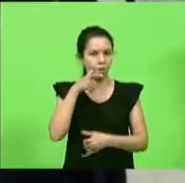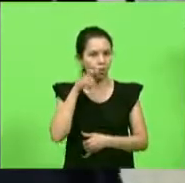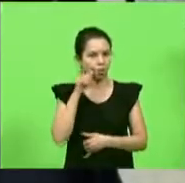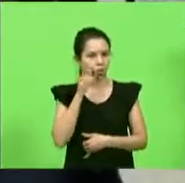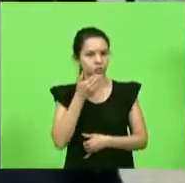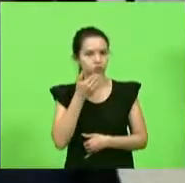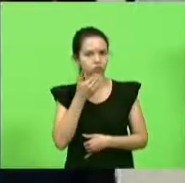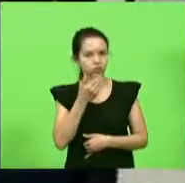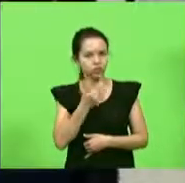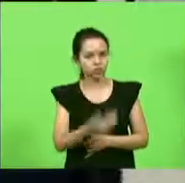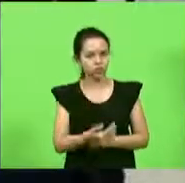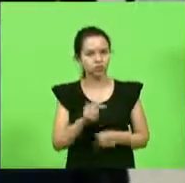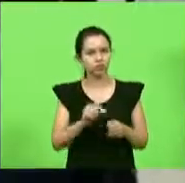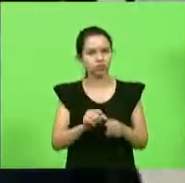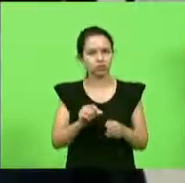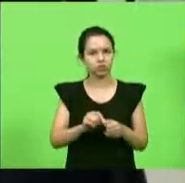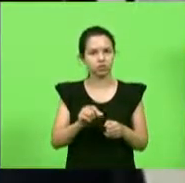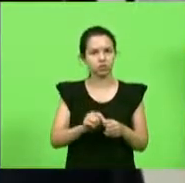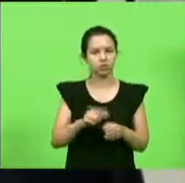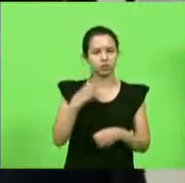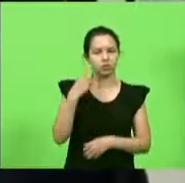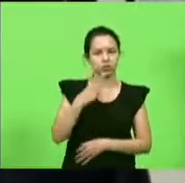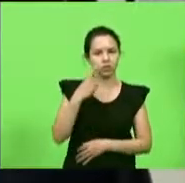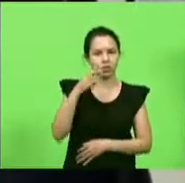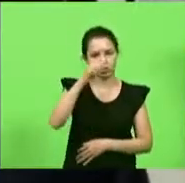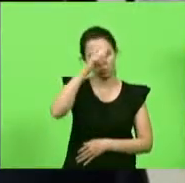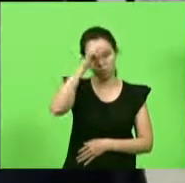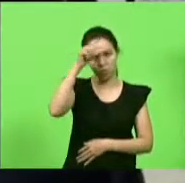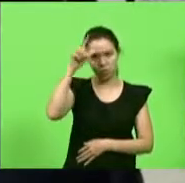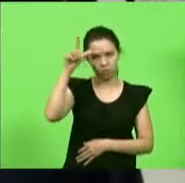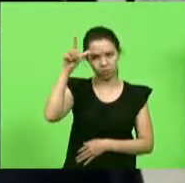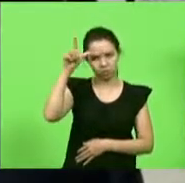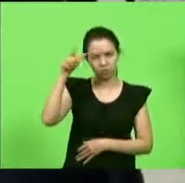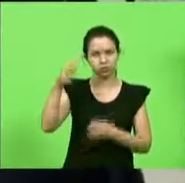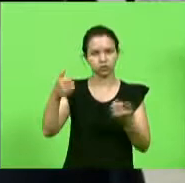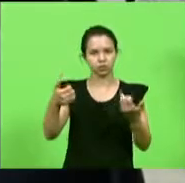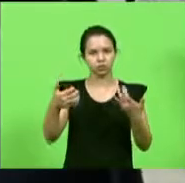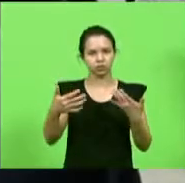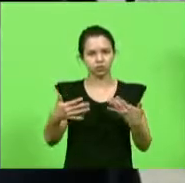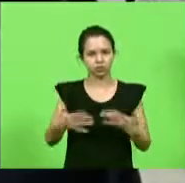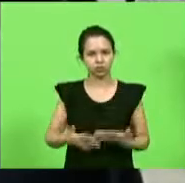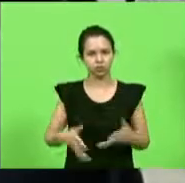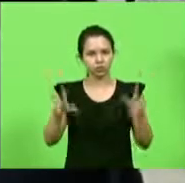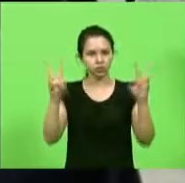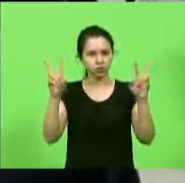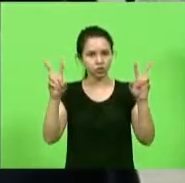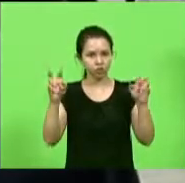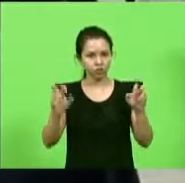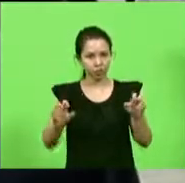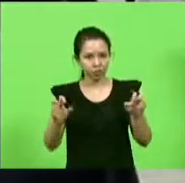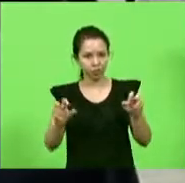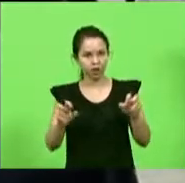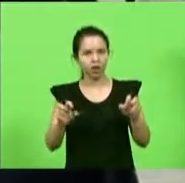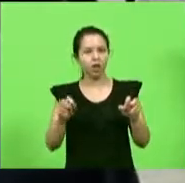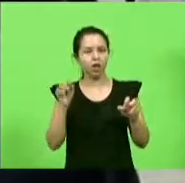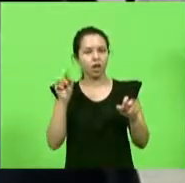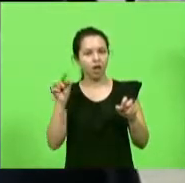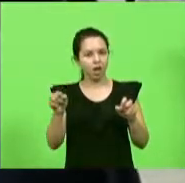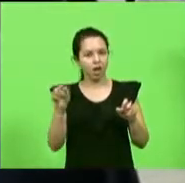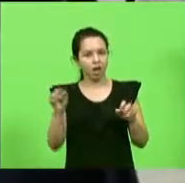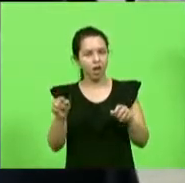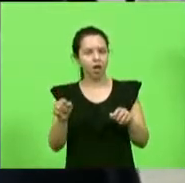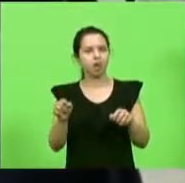feita e falado com o deputado Altair Silva né dessa dessa praga que surgiu no Peru